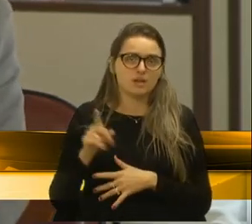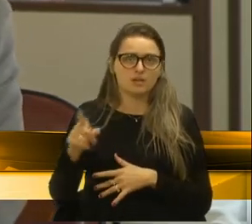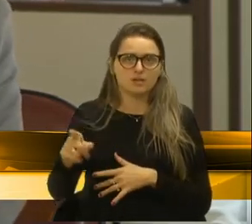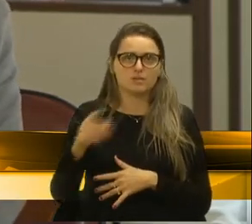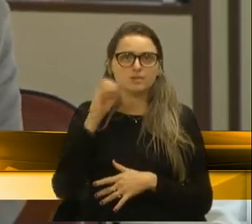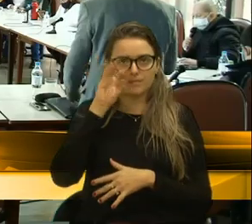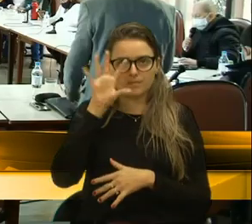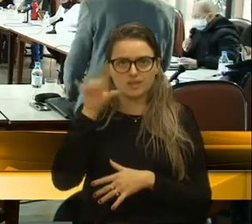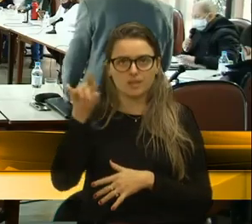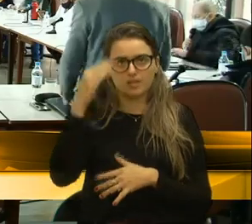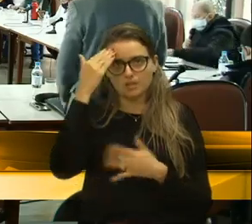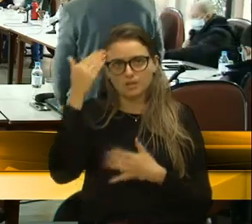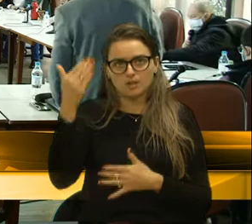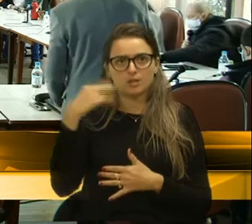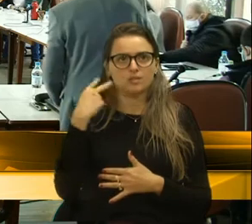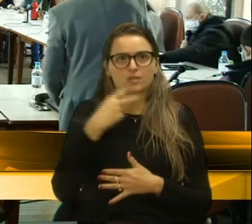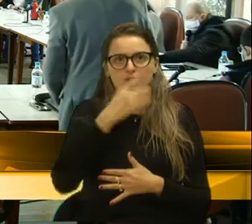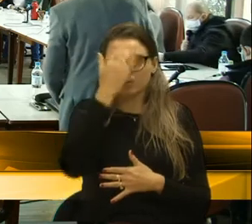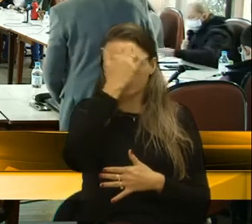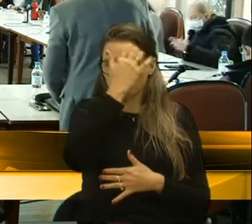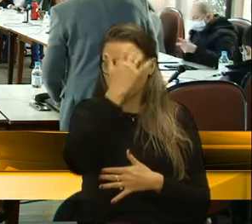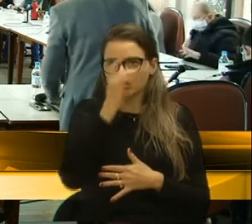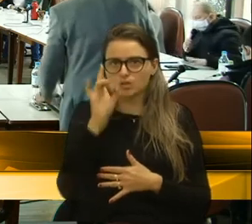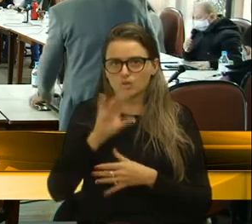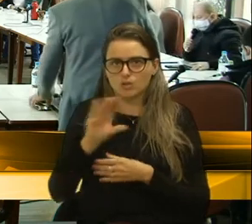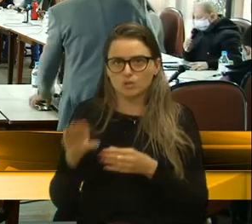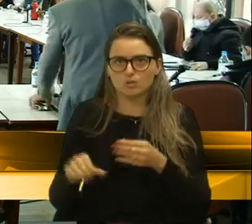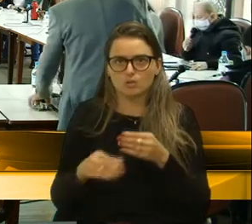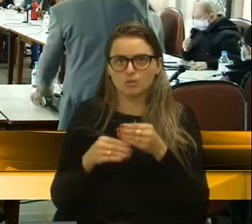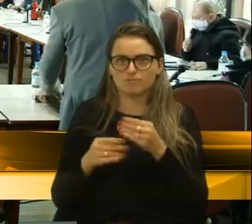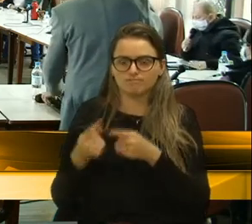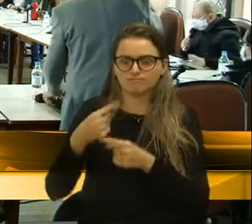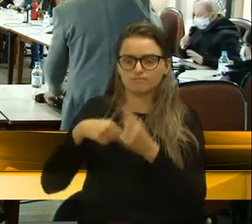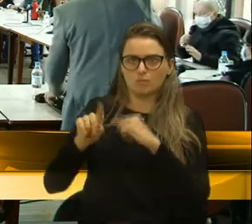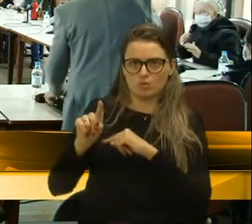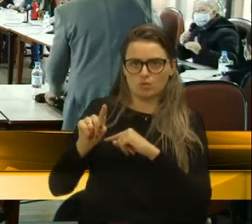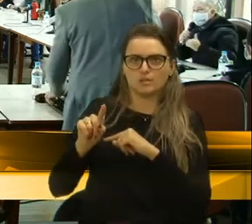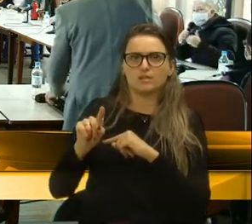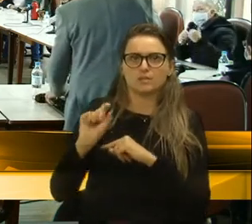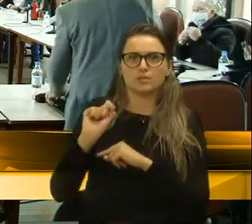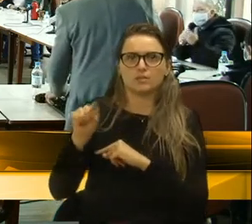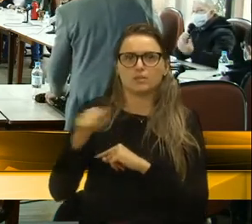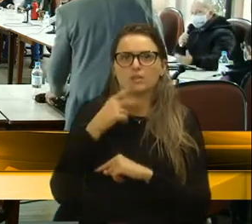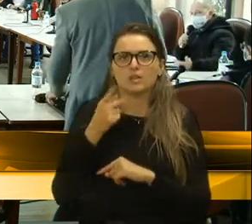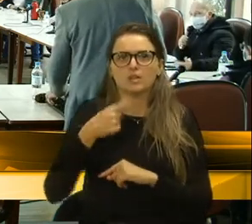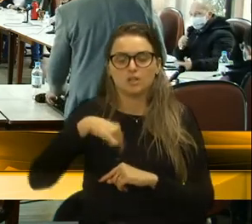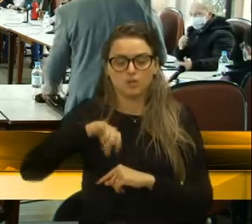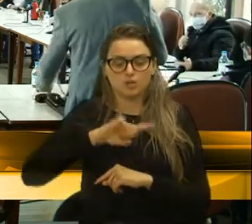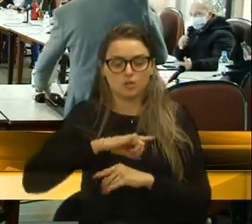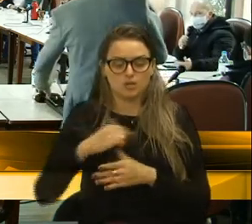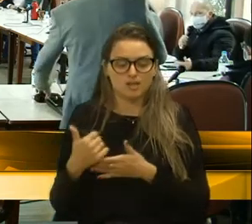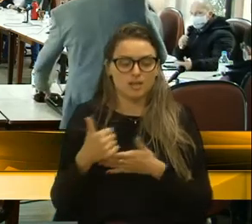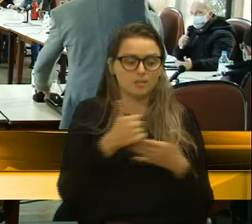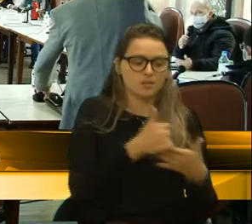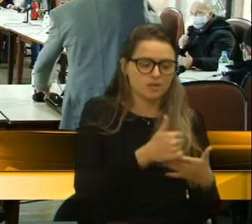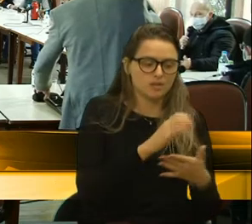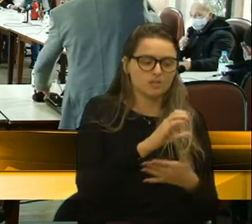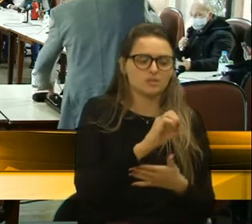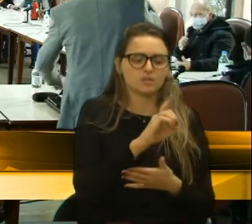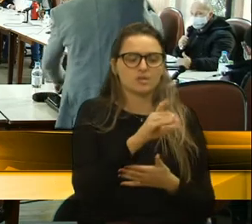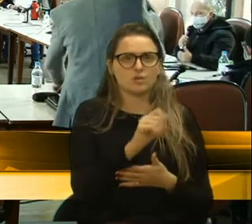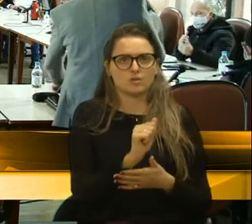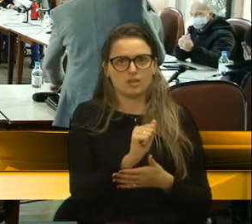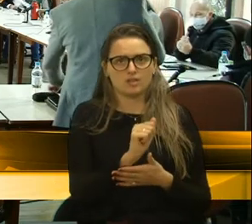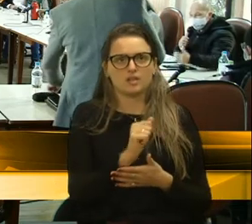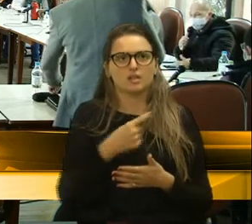vereador Filipe. Obrigado, vereador Giló. Só para fazer um contraponto, nós somos a favor, sim, da Codeca. Como eu falei,